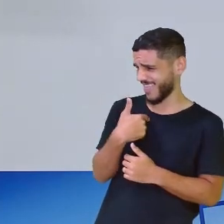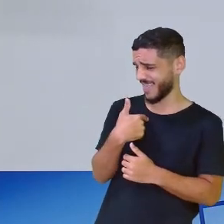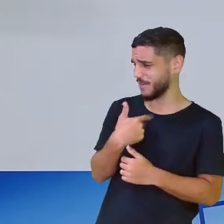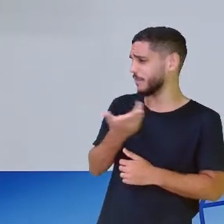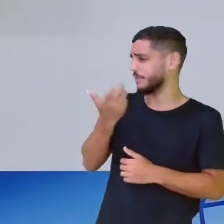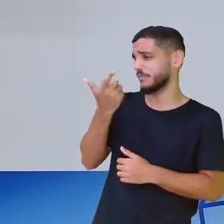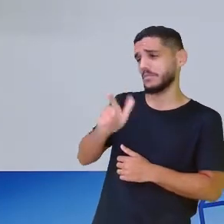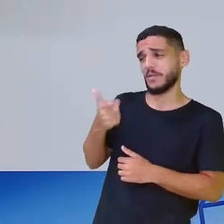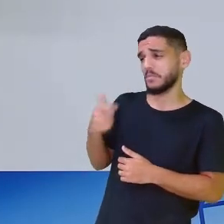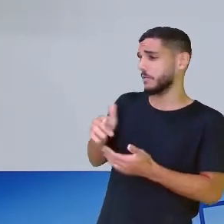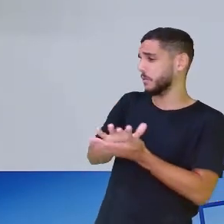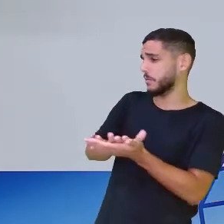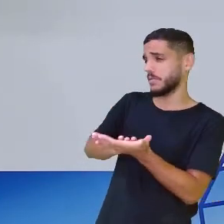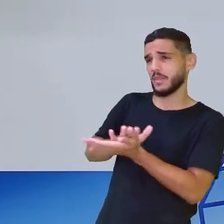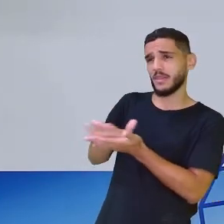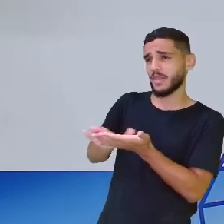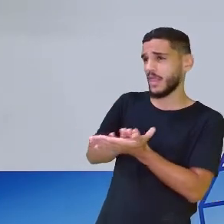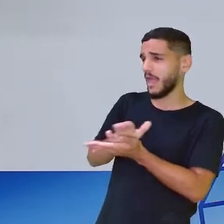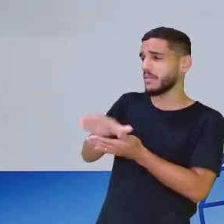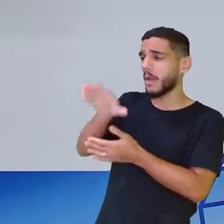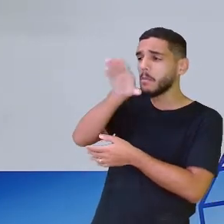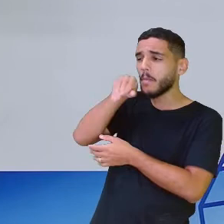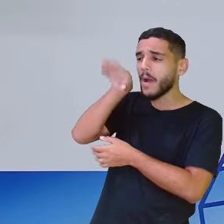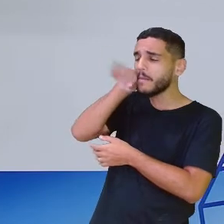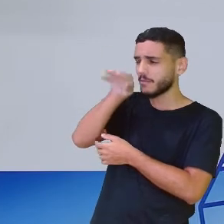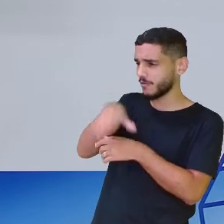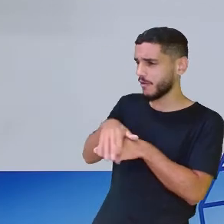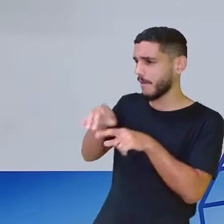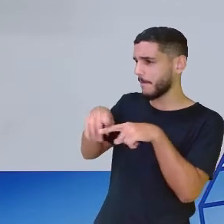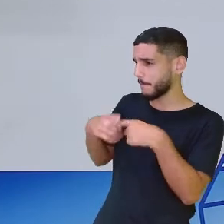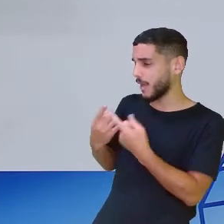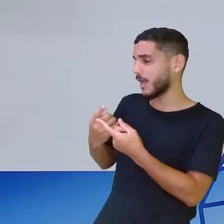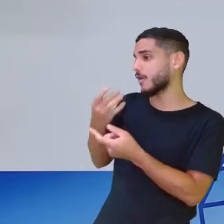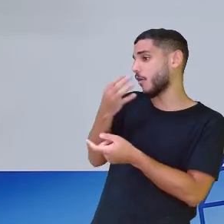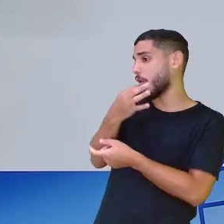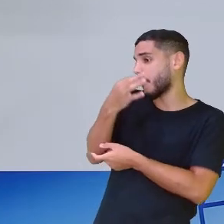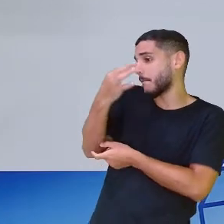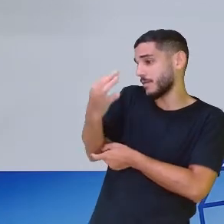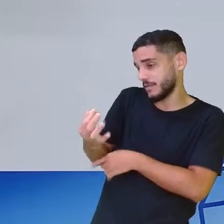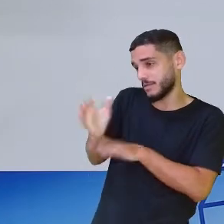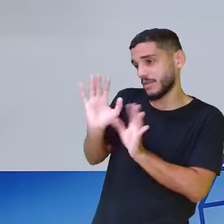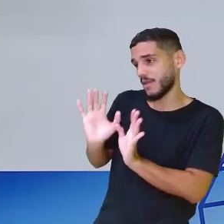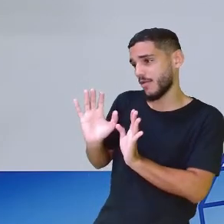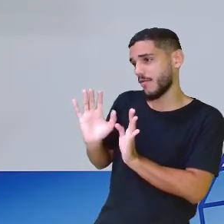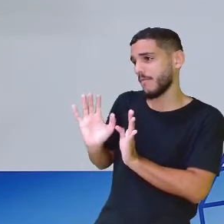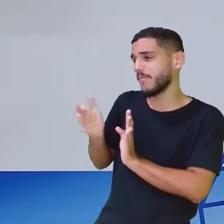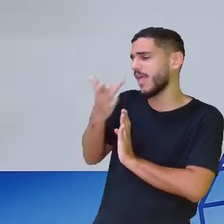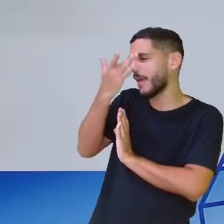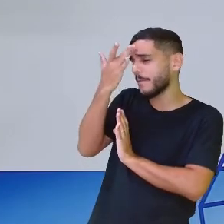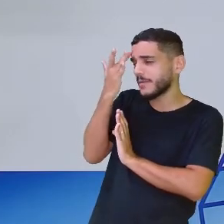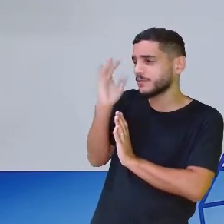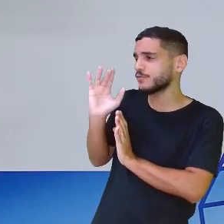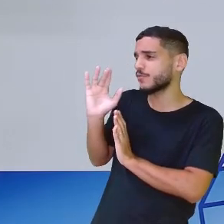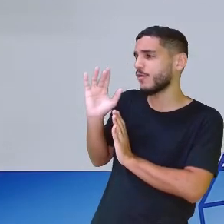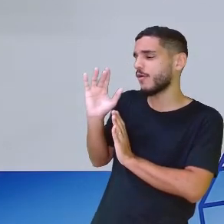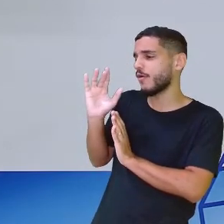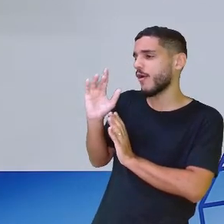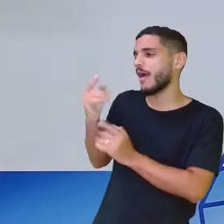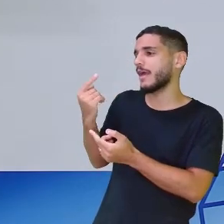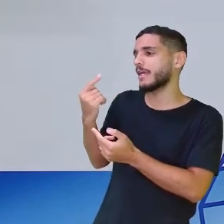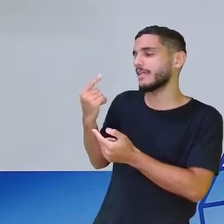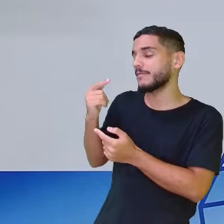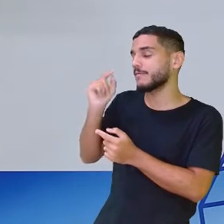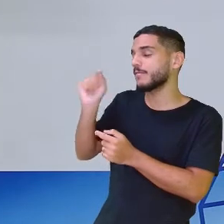tenho nada com o pato, mas tenho um palpite. Quem tapeou o macaco vive